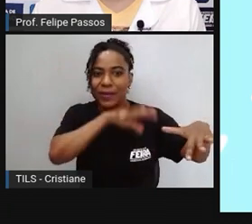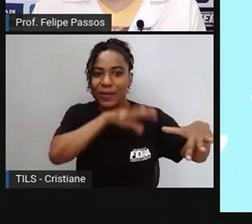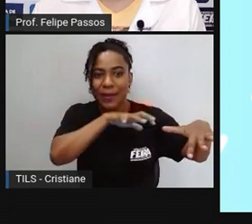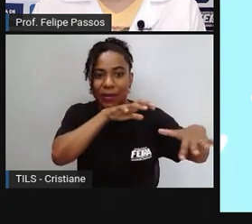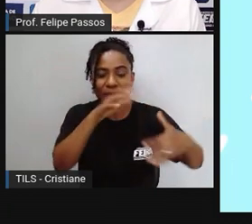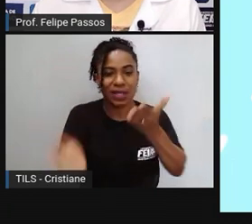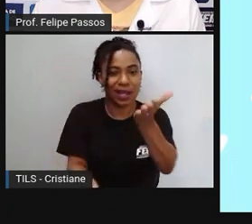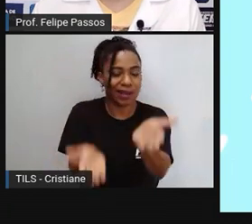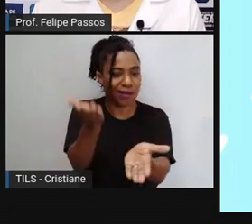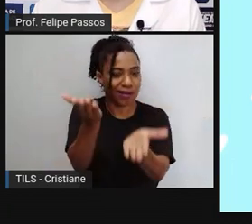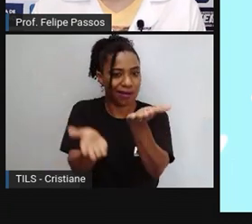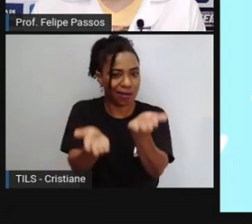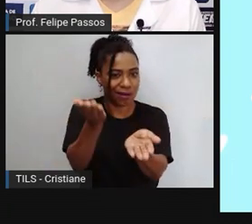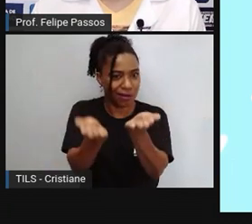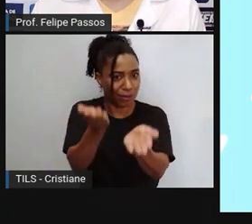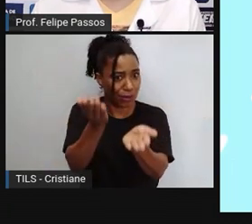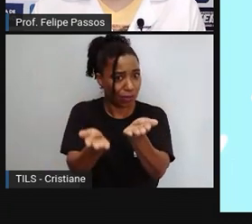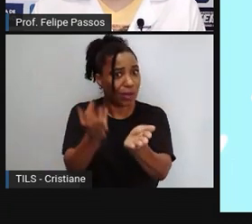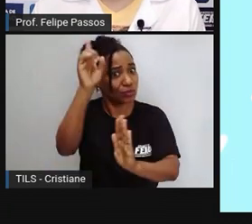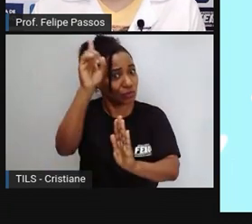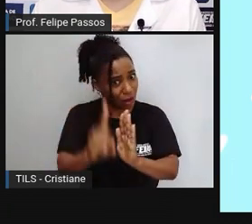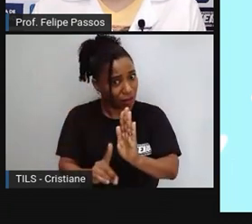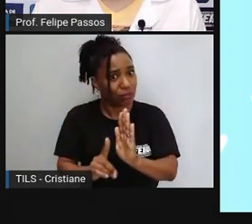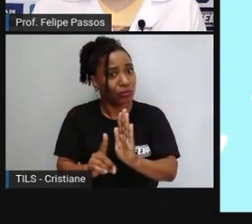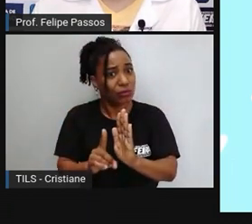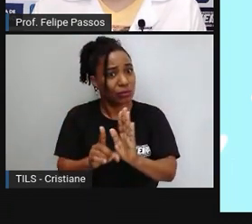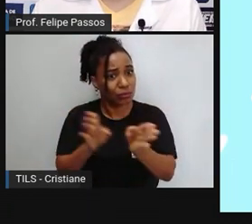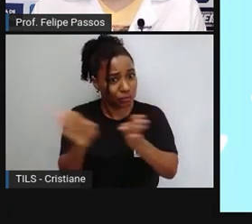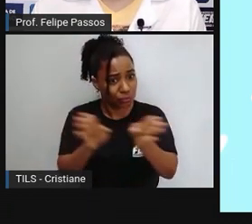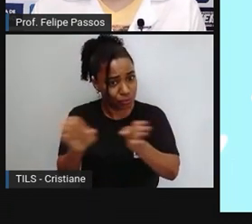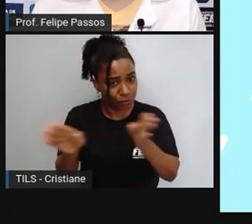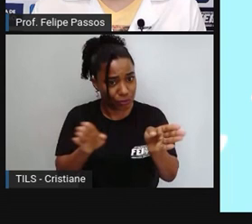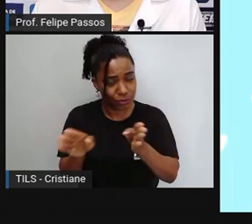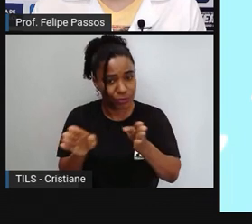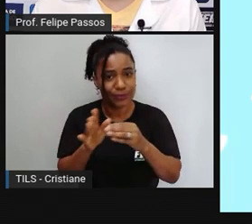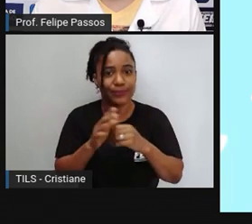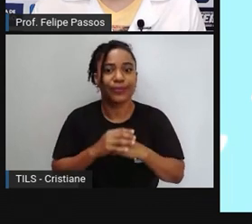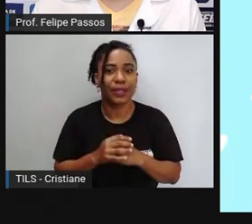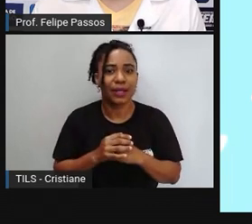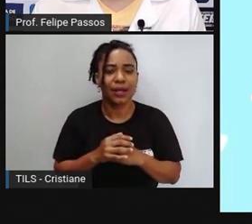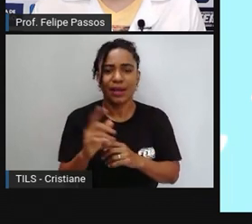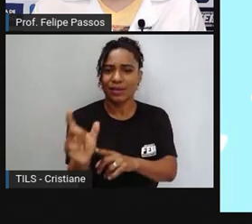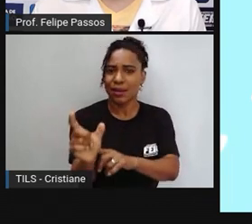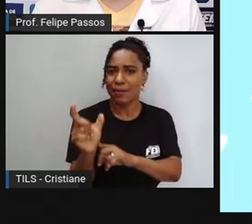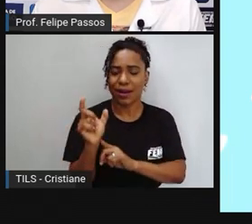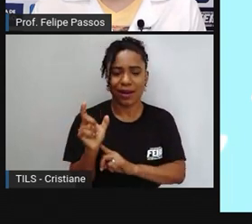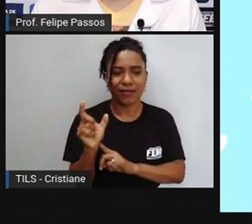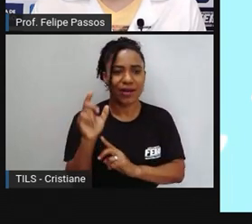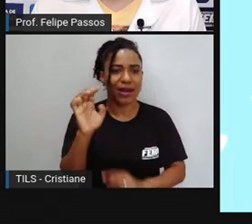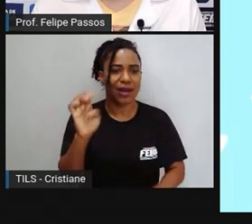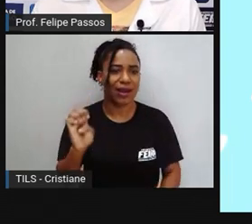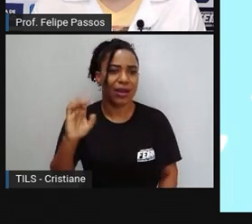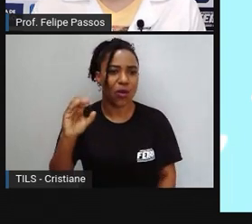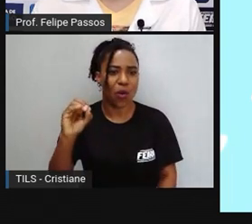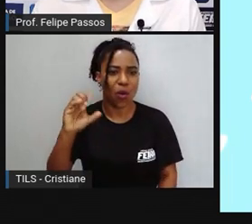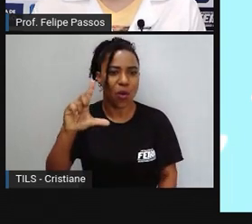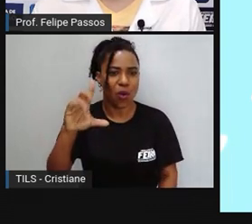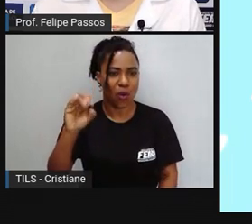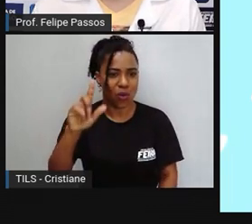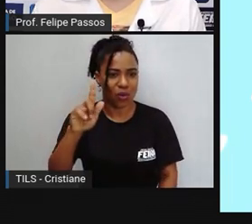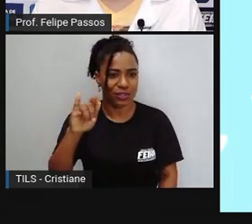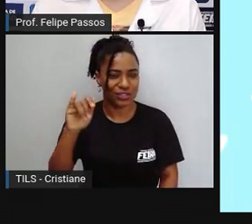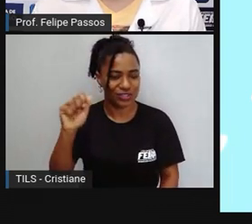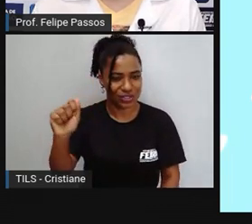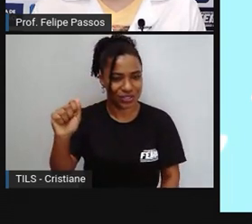palavra ecológica parece a muitas pessoas que é do tempo da